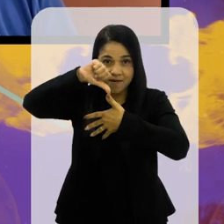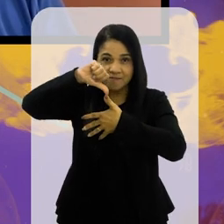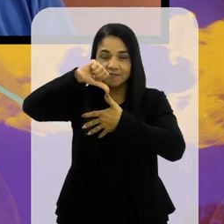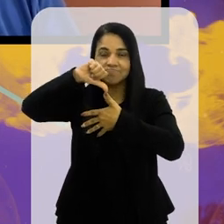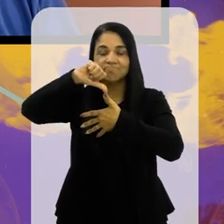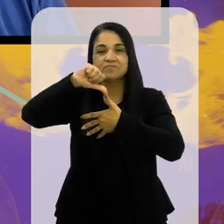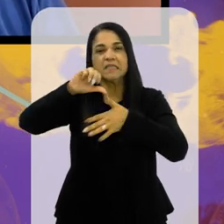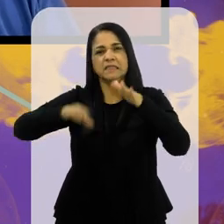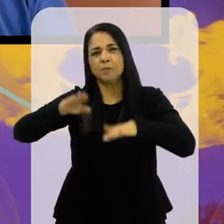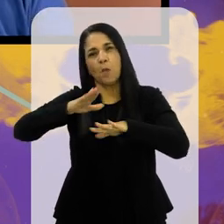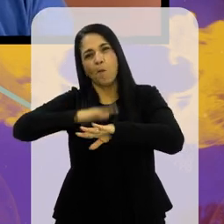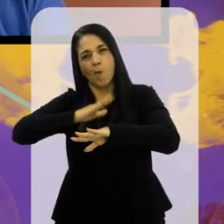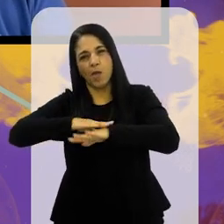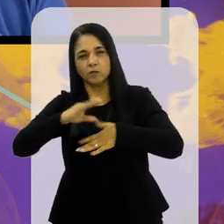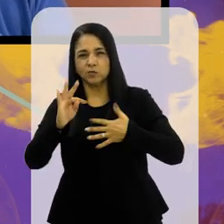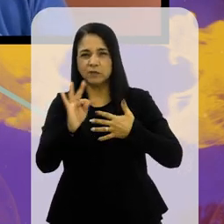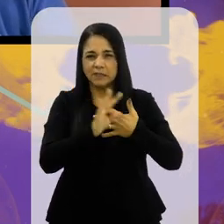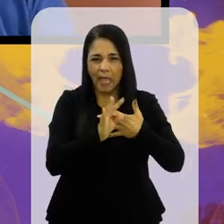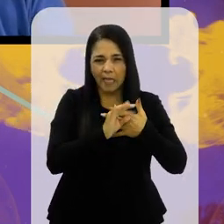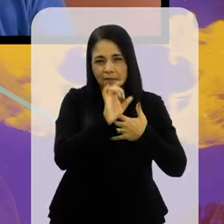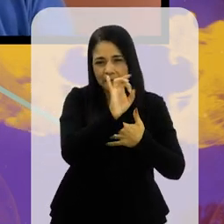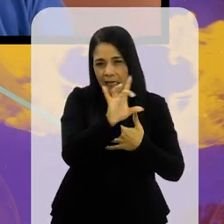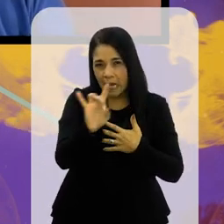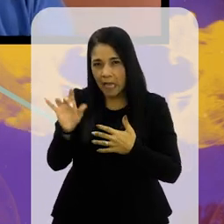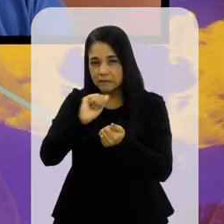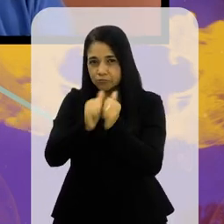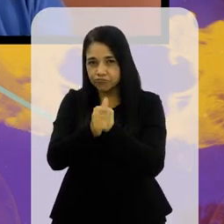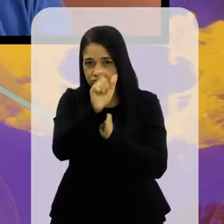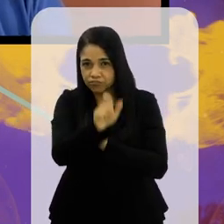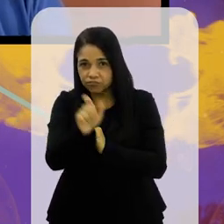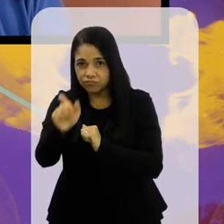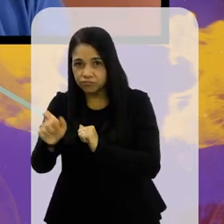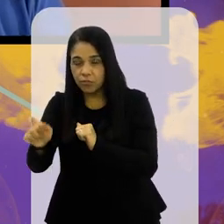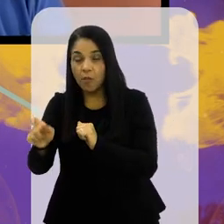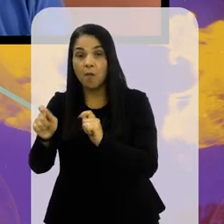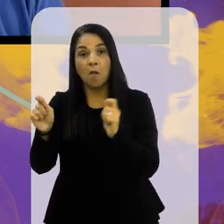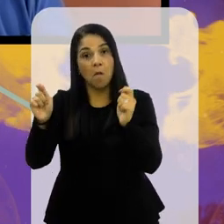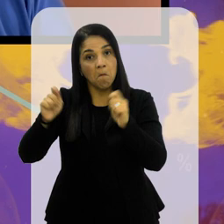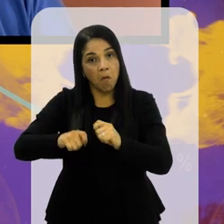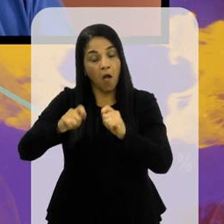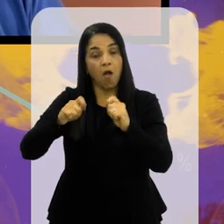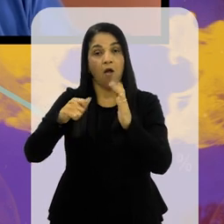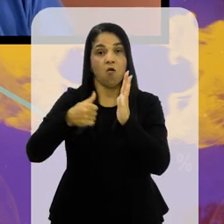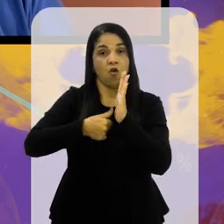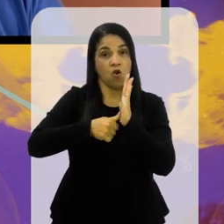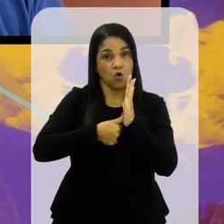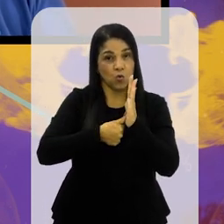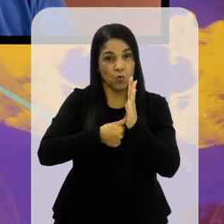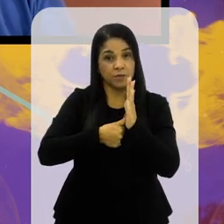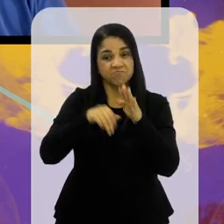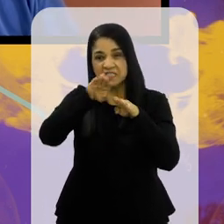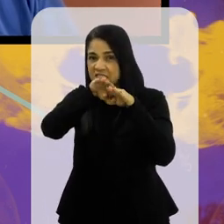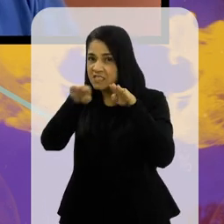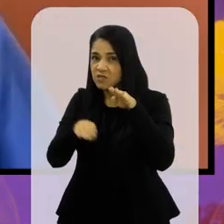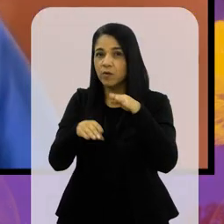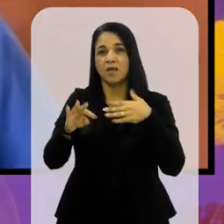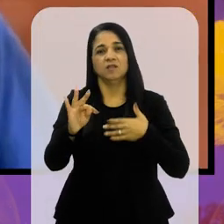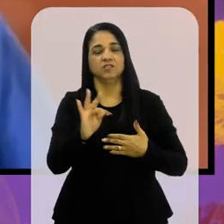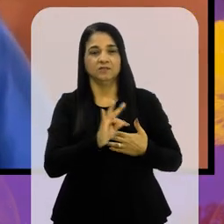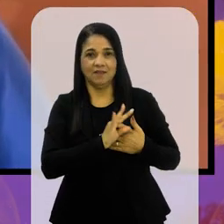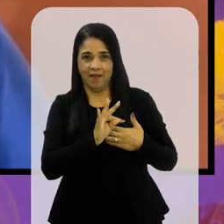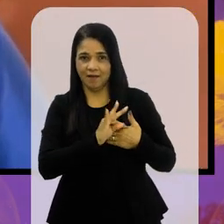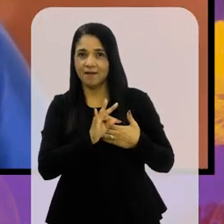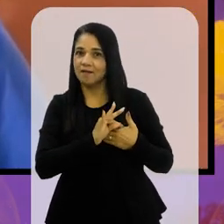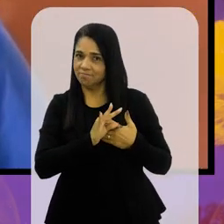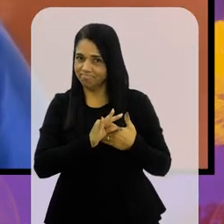América, dependendo do momento técnico de cada jogador, pode causar aos grandes clubes uma